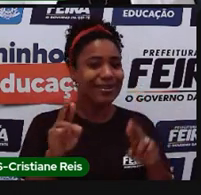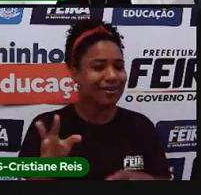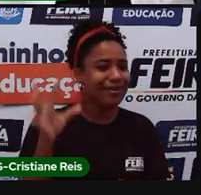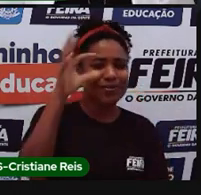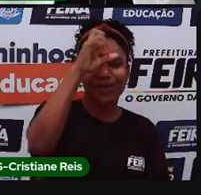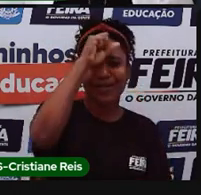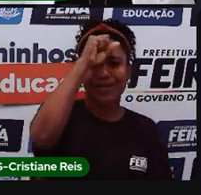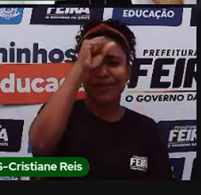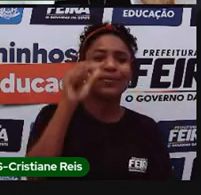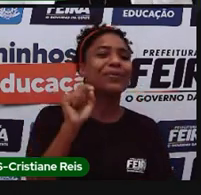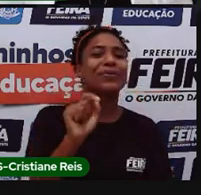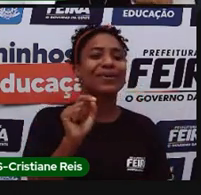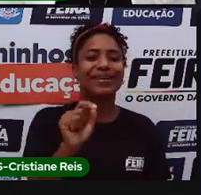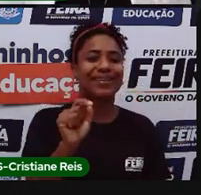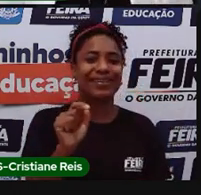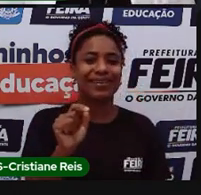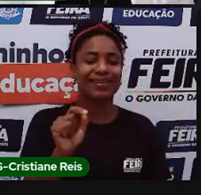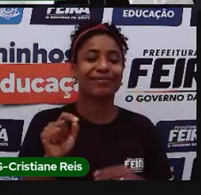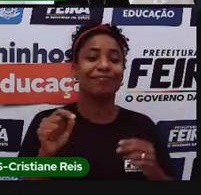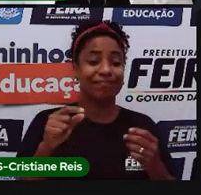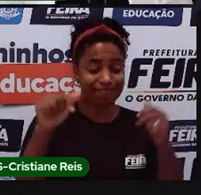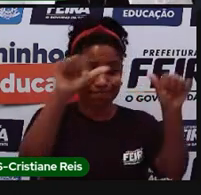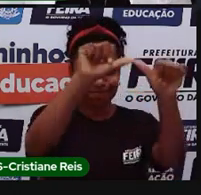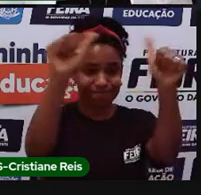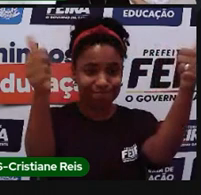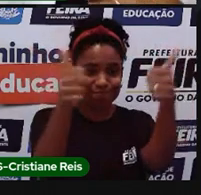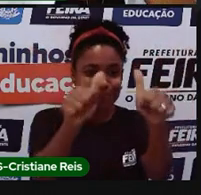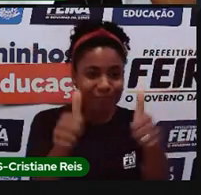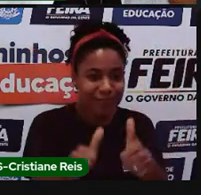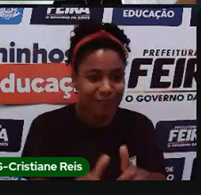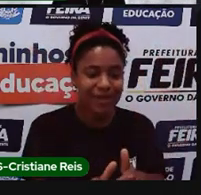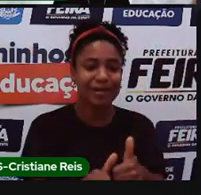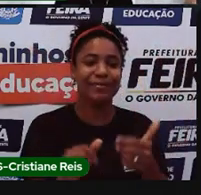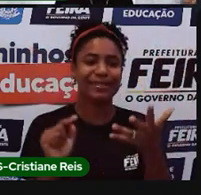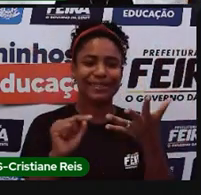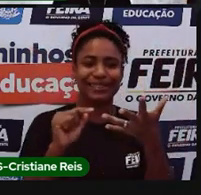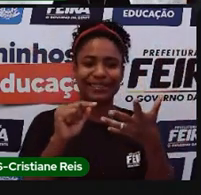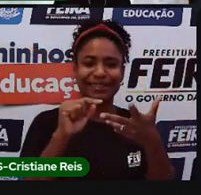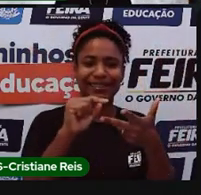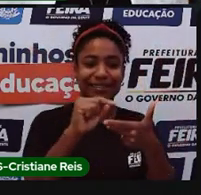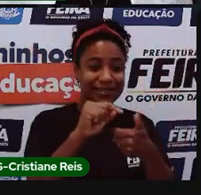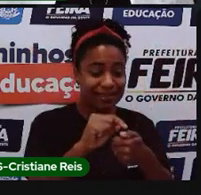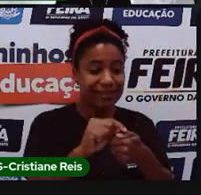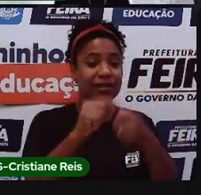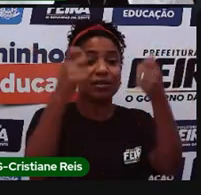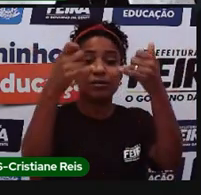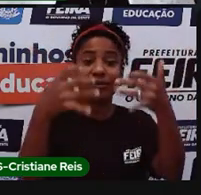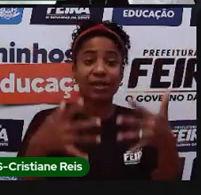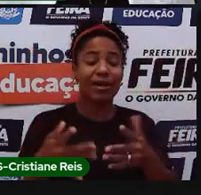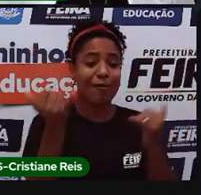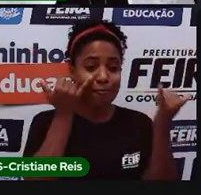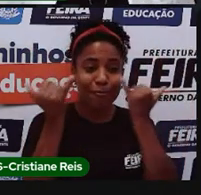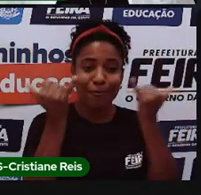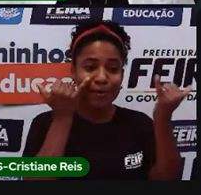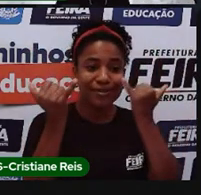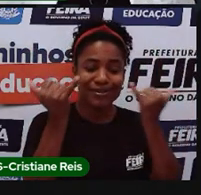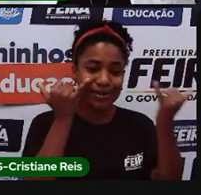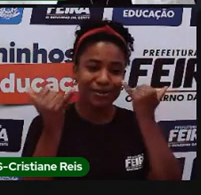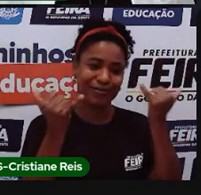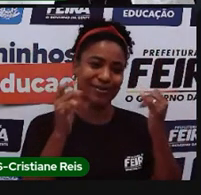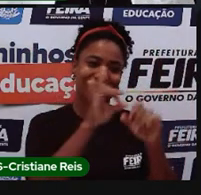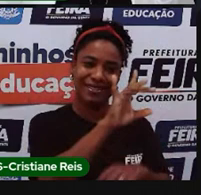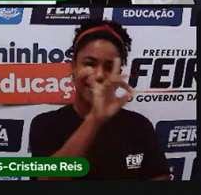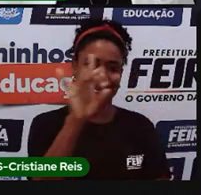da gente hoje são os elementos que compõem, né, que vão ali explicar as informações que a gente tem nos